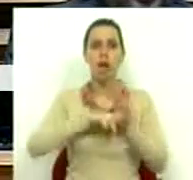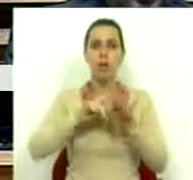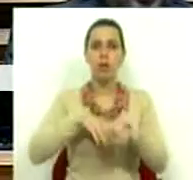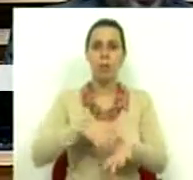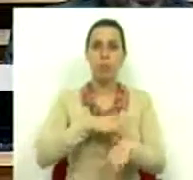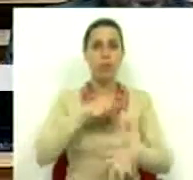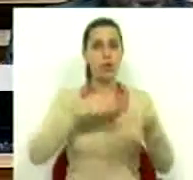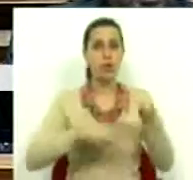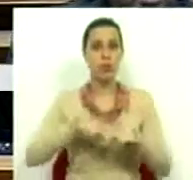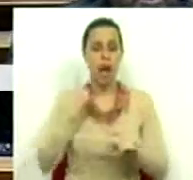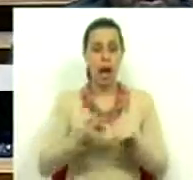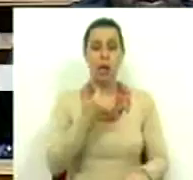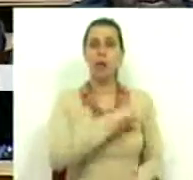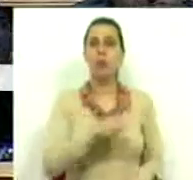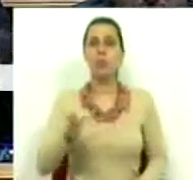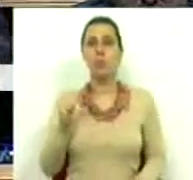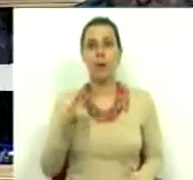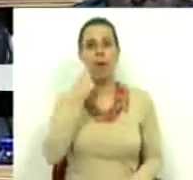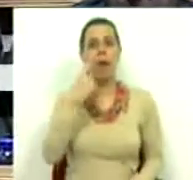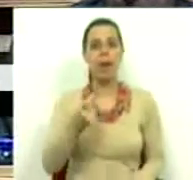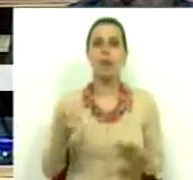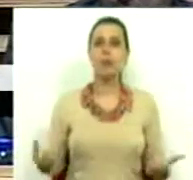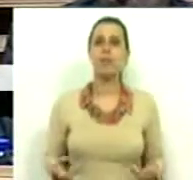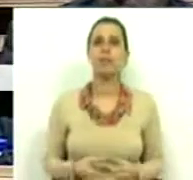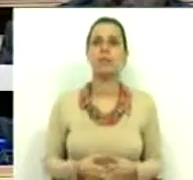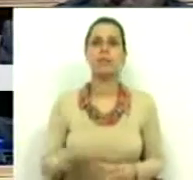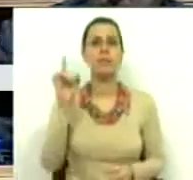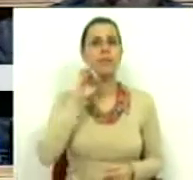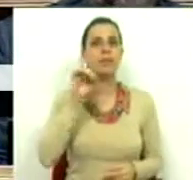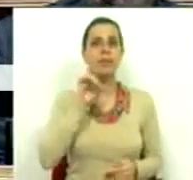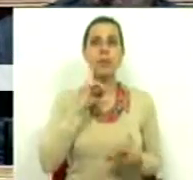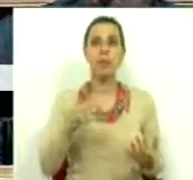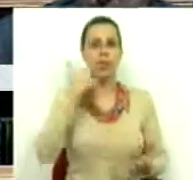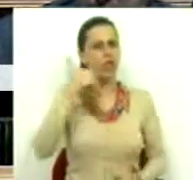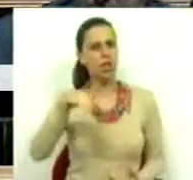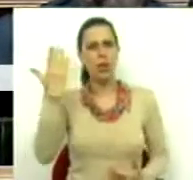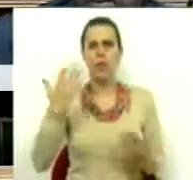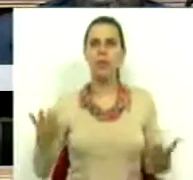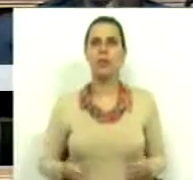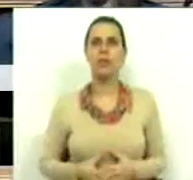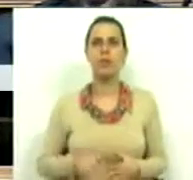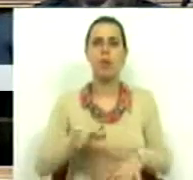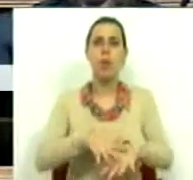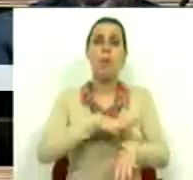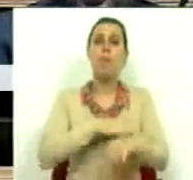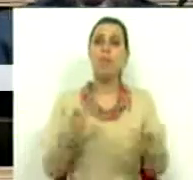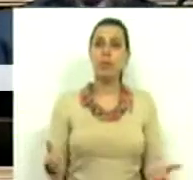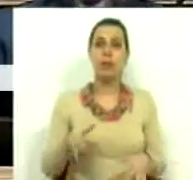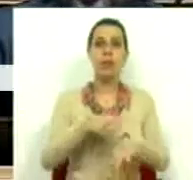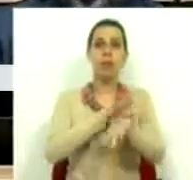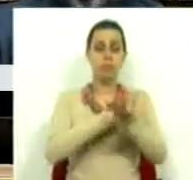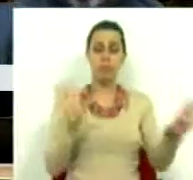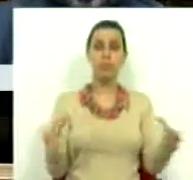do Provedor de Justiça de 2010, reconhecendo a importância extraordinária do Sr. Provedor e da